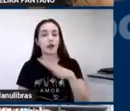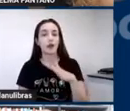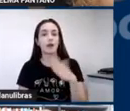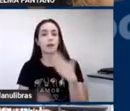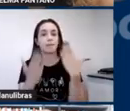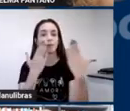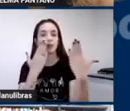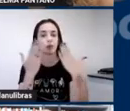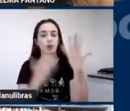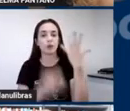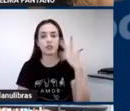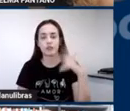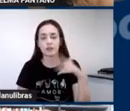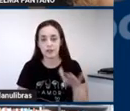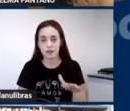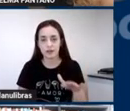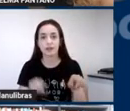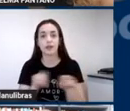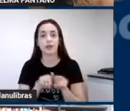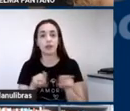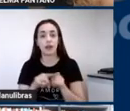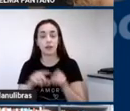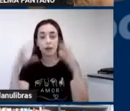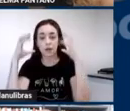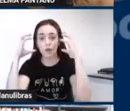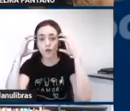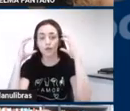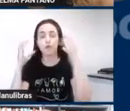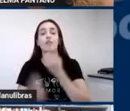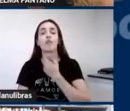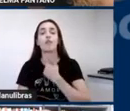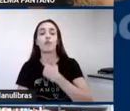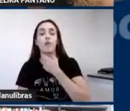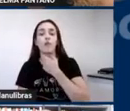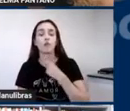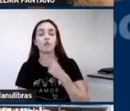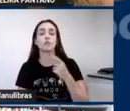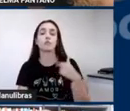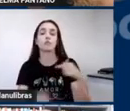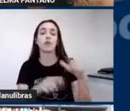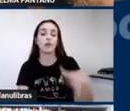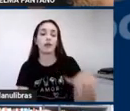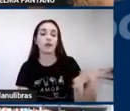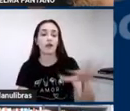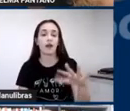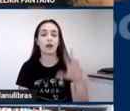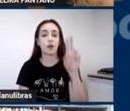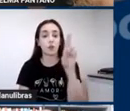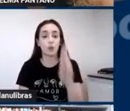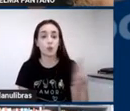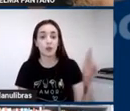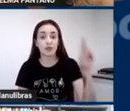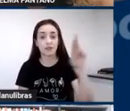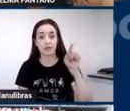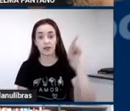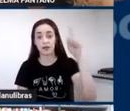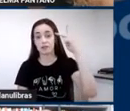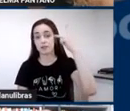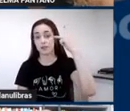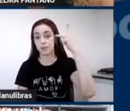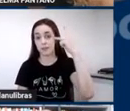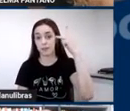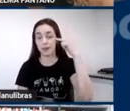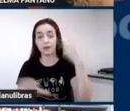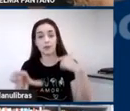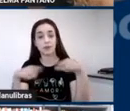Clínicas da Faculdade de Medicina da USP, da FMUSP, coordenadora da equipe multidisciplinar do Hospital